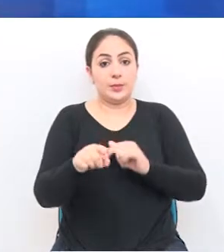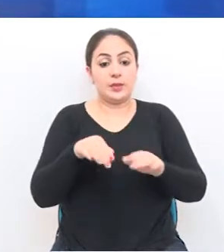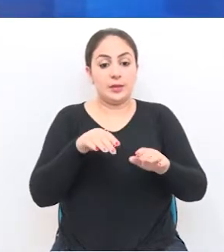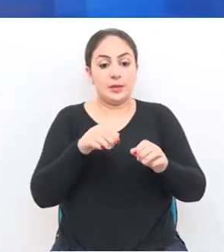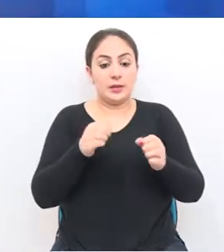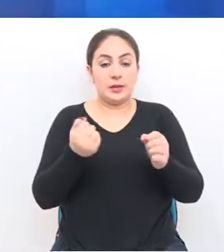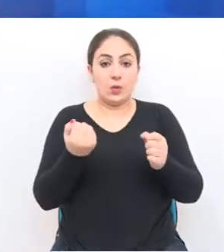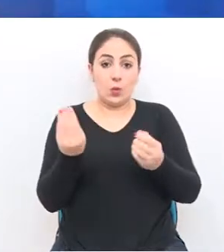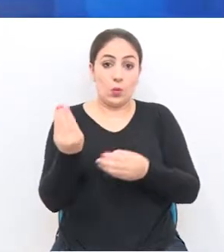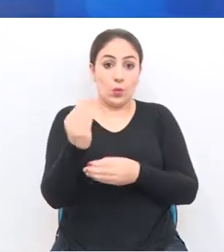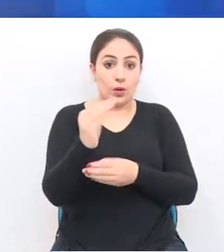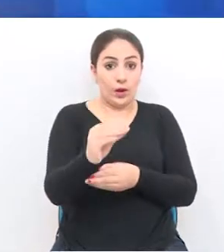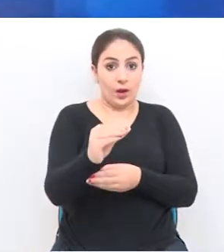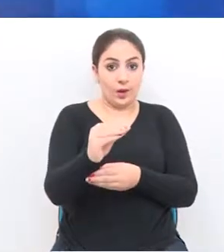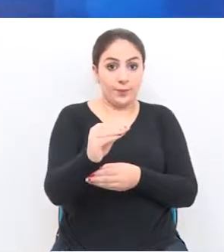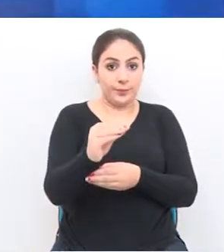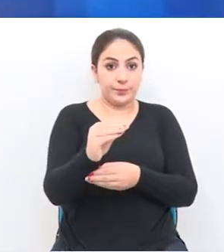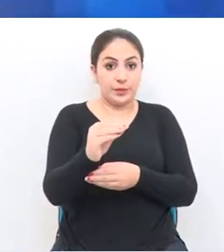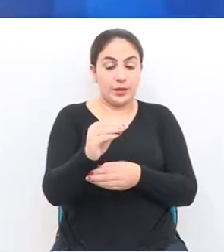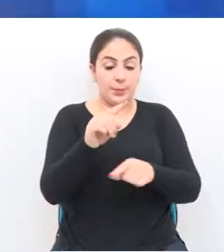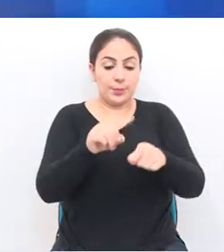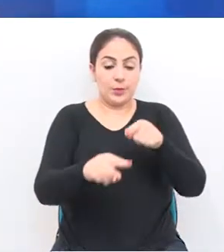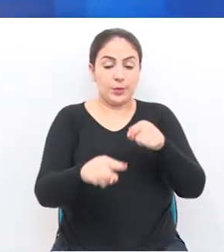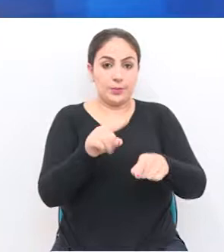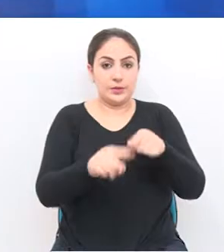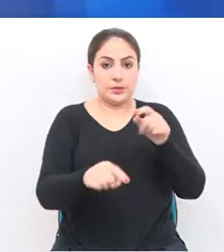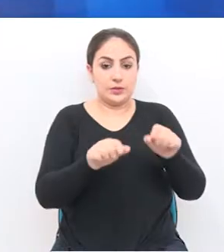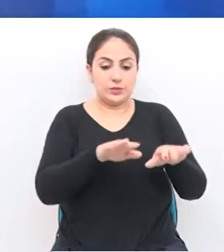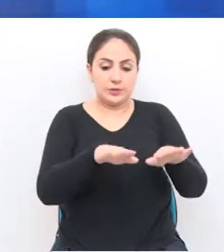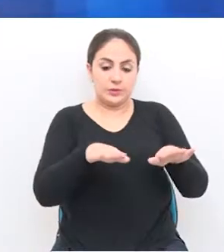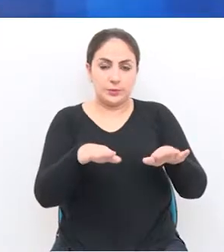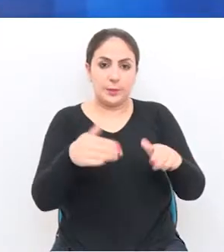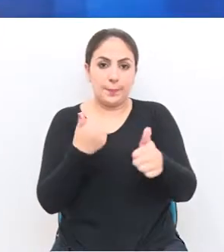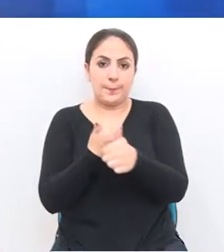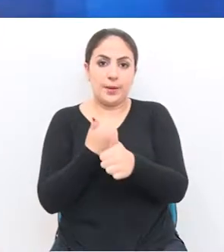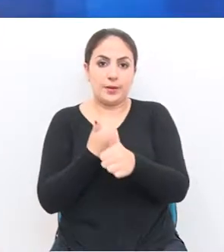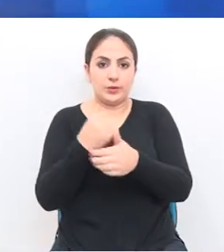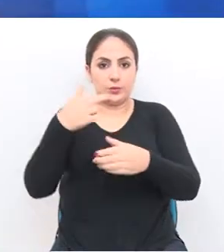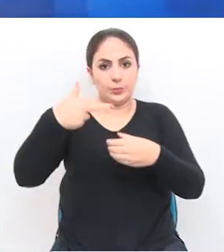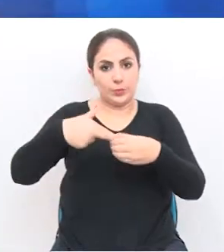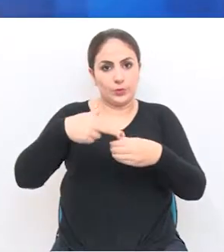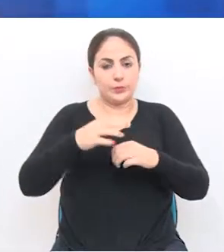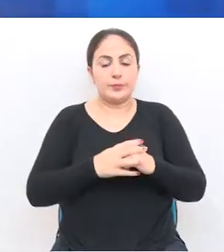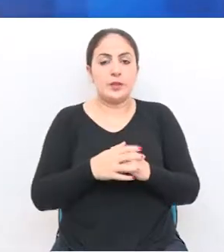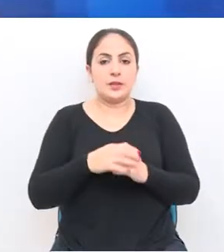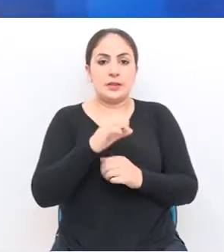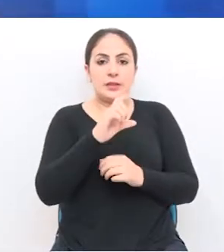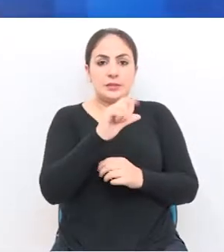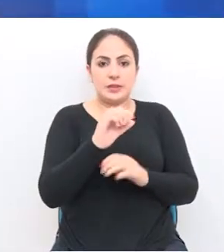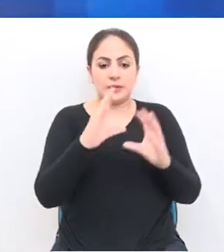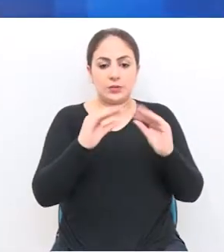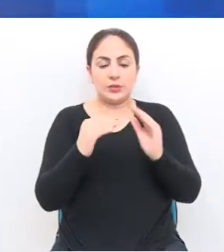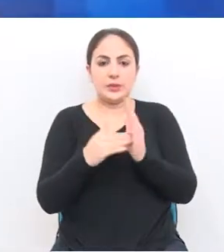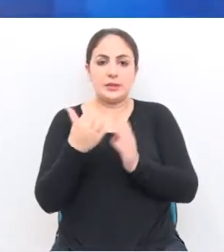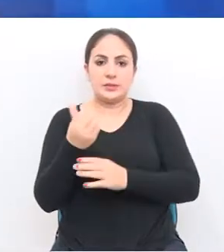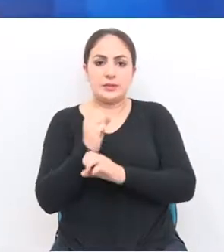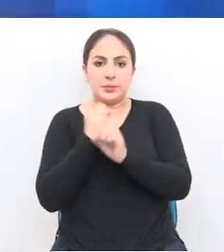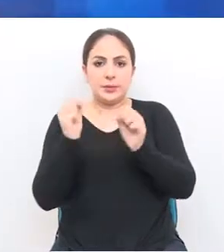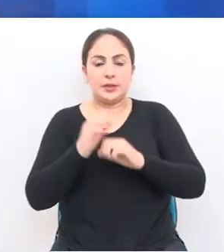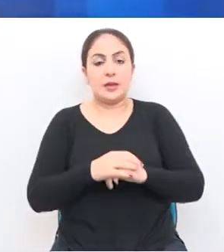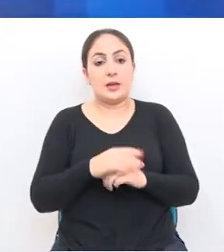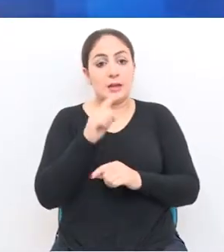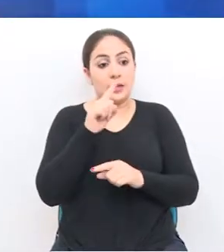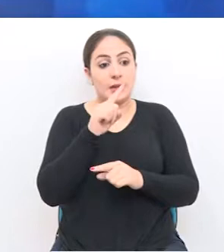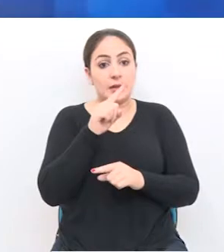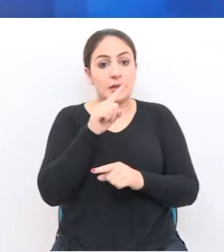nas proximidades dos postos de combustíveis entre as 10 horas da noite e 6 da manhã, ou seja, a decisão